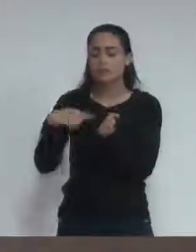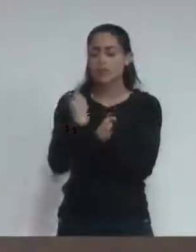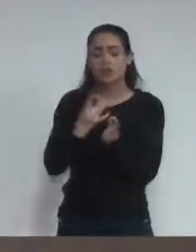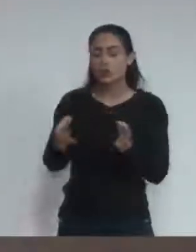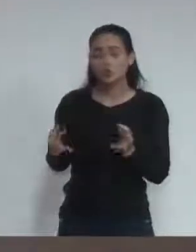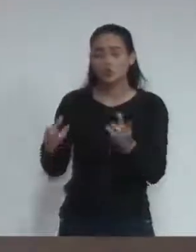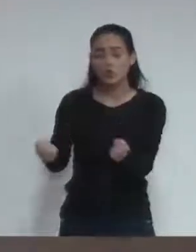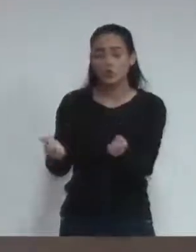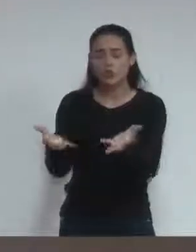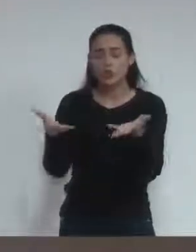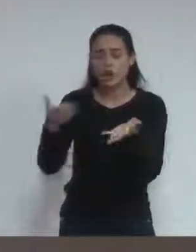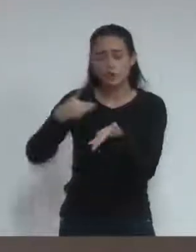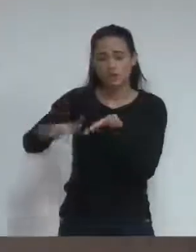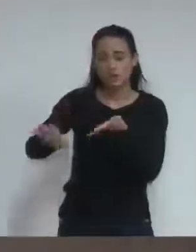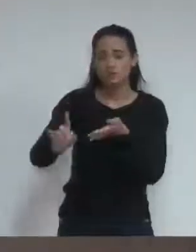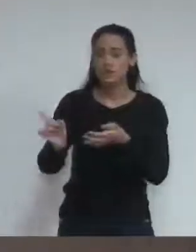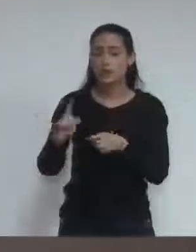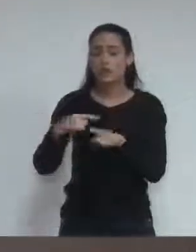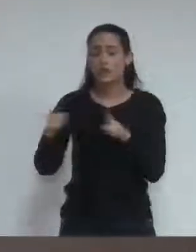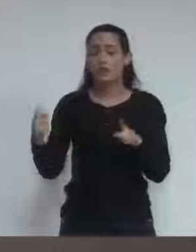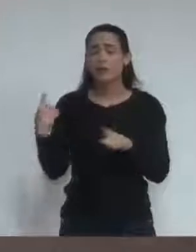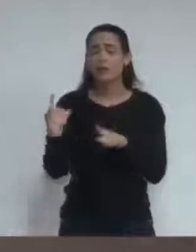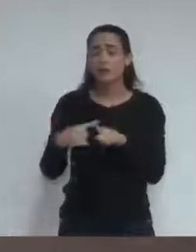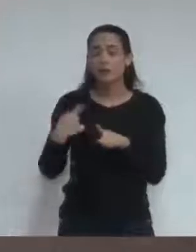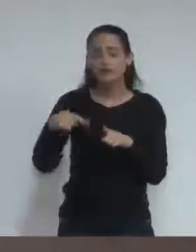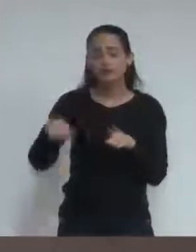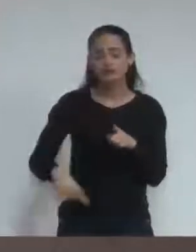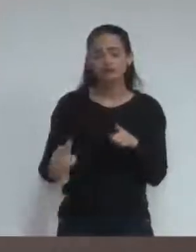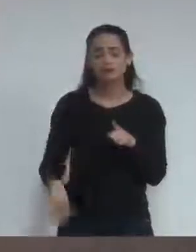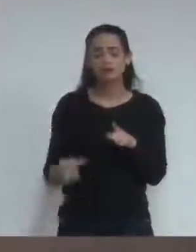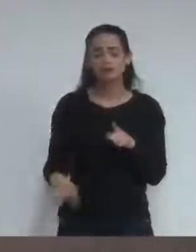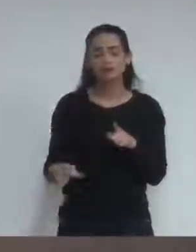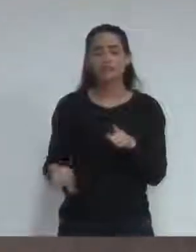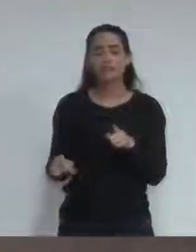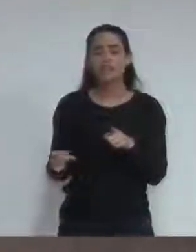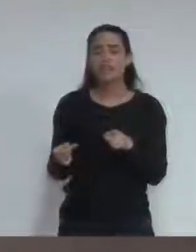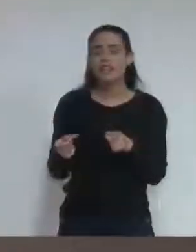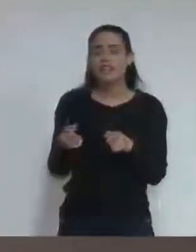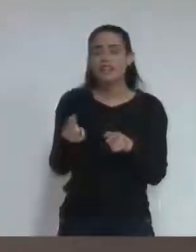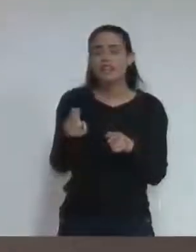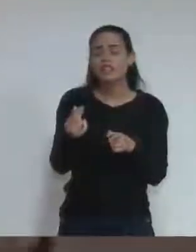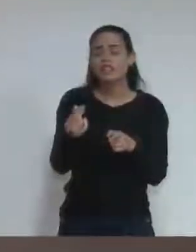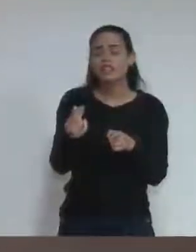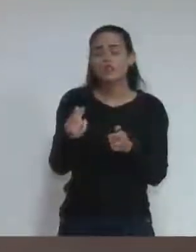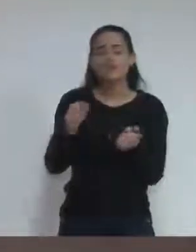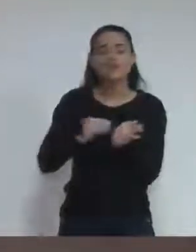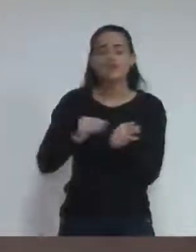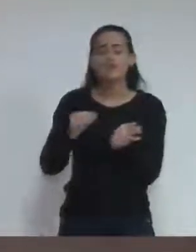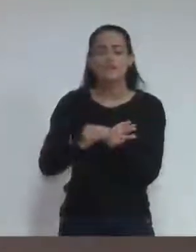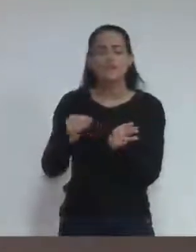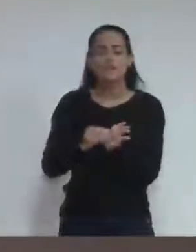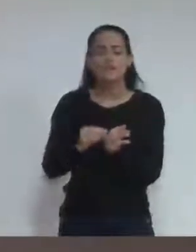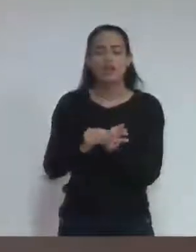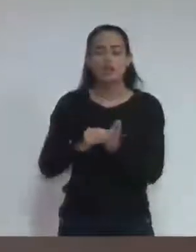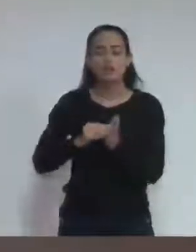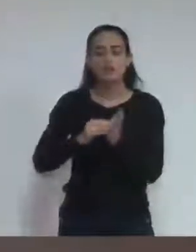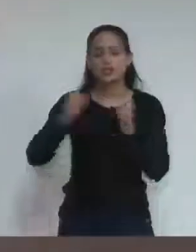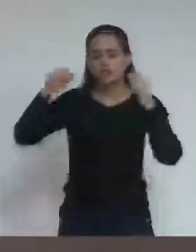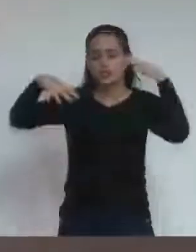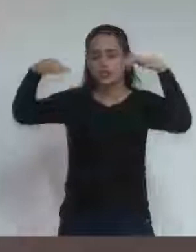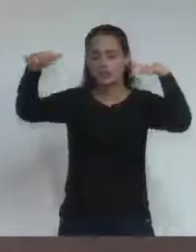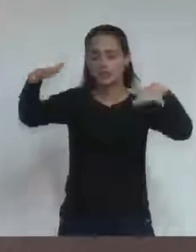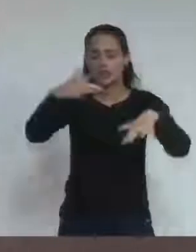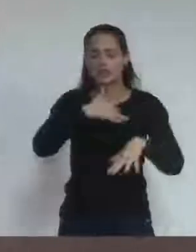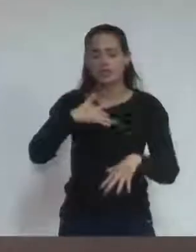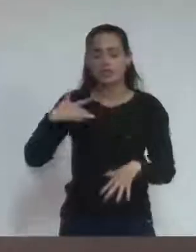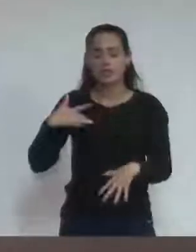prefeito não fecham. Falta o dinheiro para a iluminação, para a saúde e para o remédio. Ele gasta mais do que é determinado por